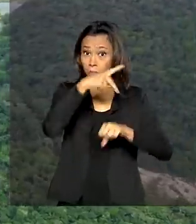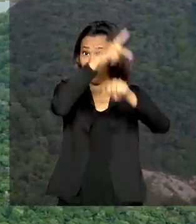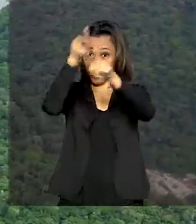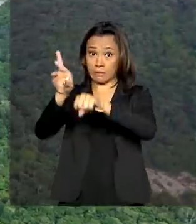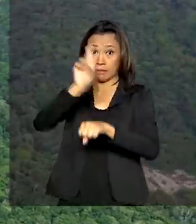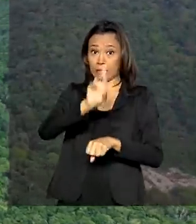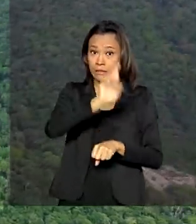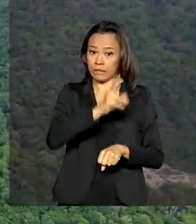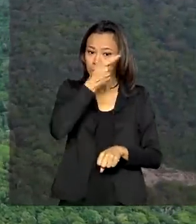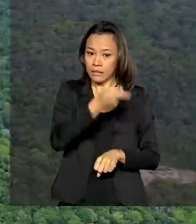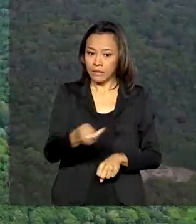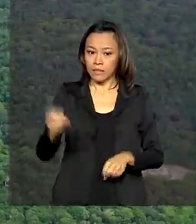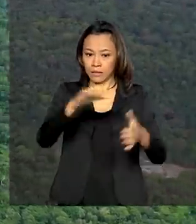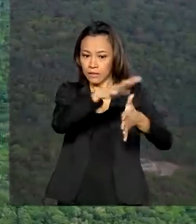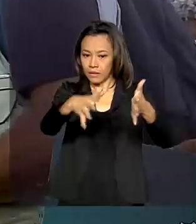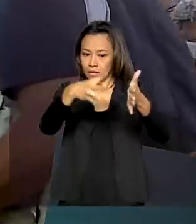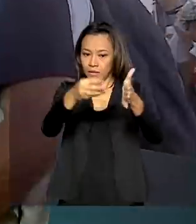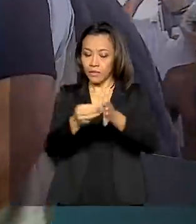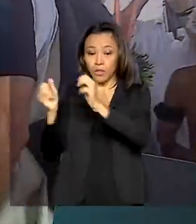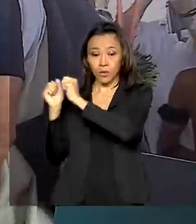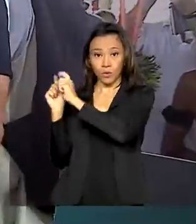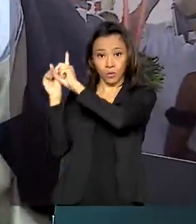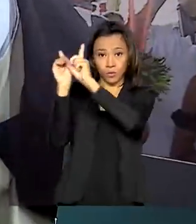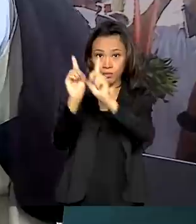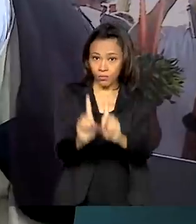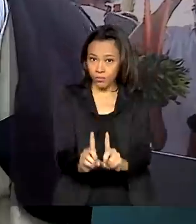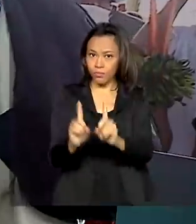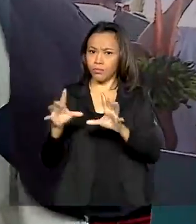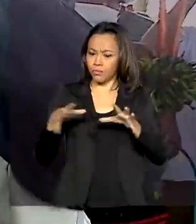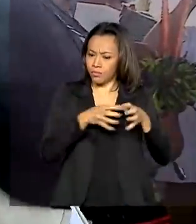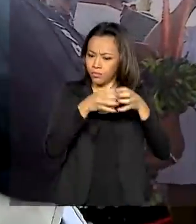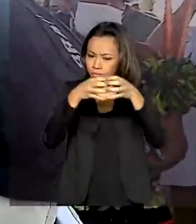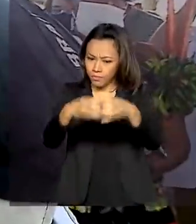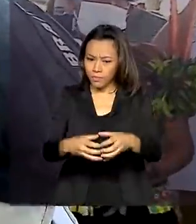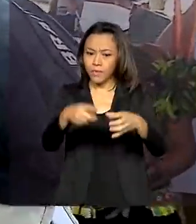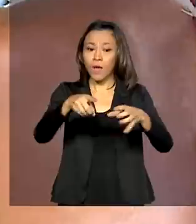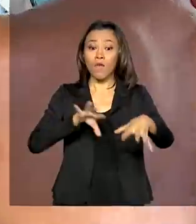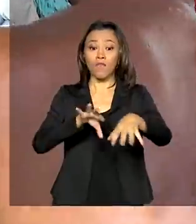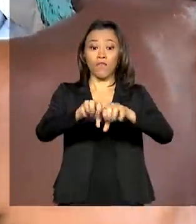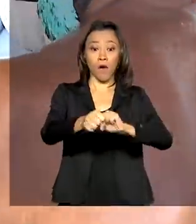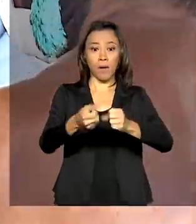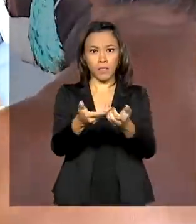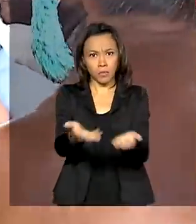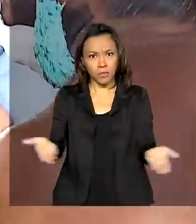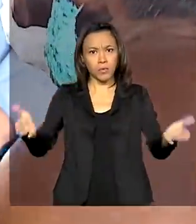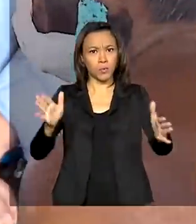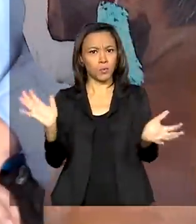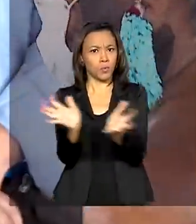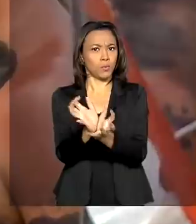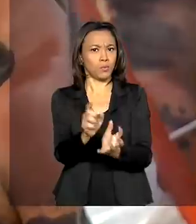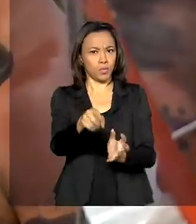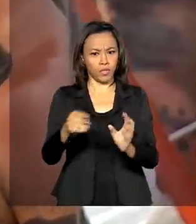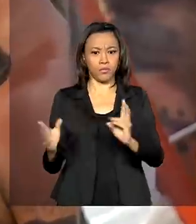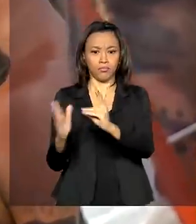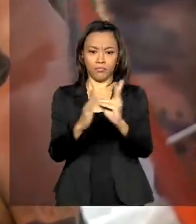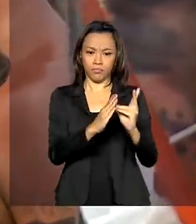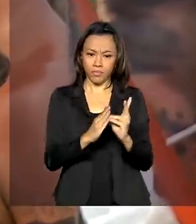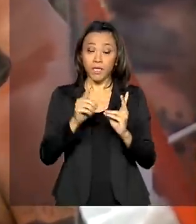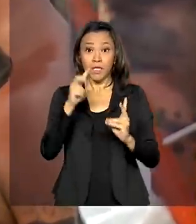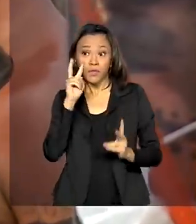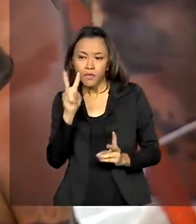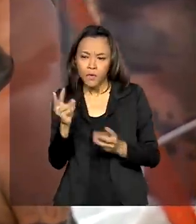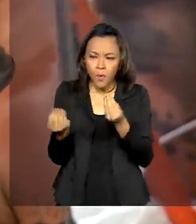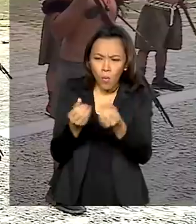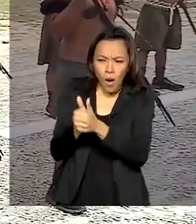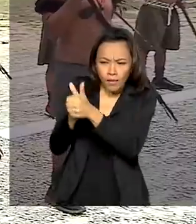Junto com o vice-presidente Hamilton Mourão, eles participaram da formatura de um pelotão de fronteira e conheceram de perto o